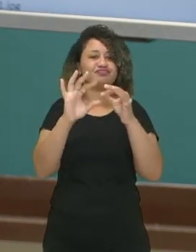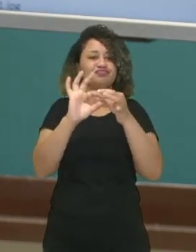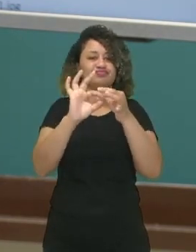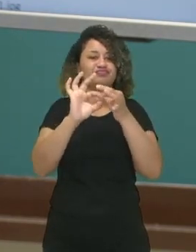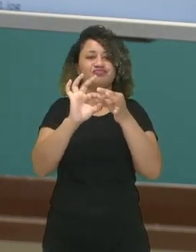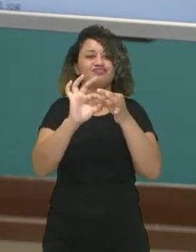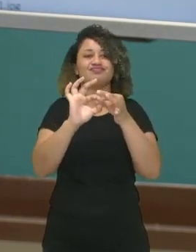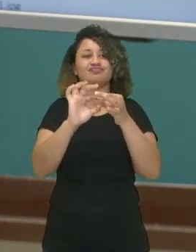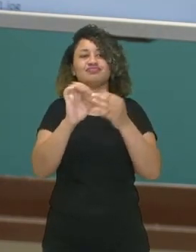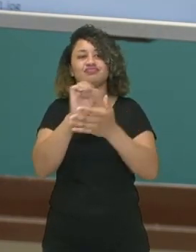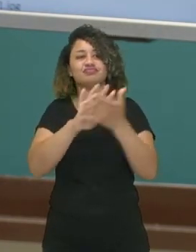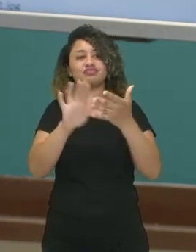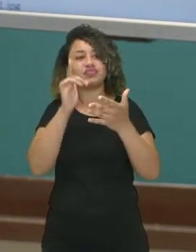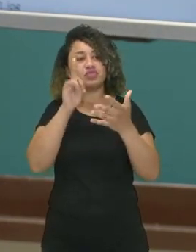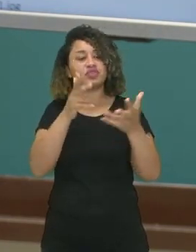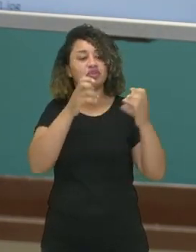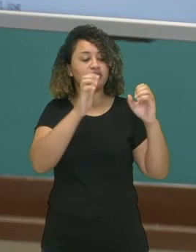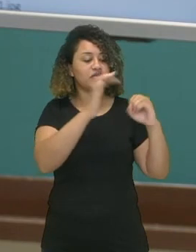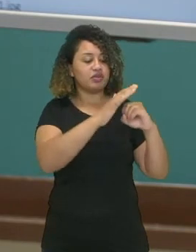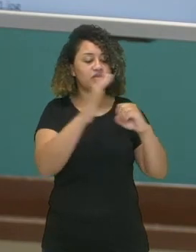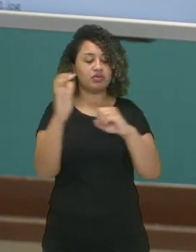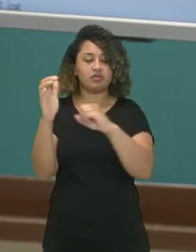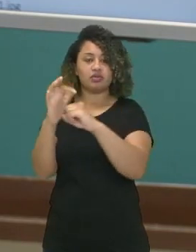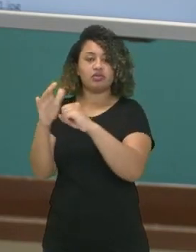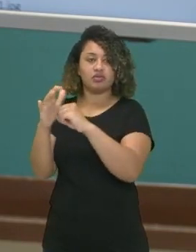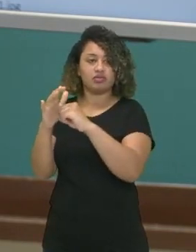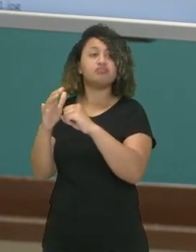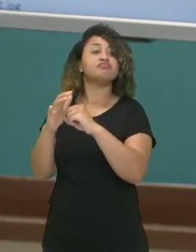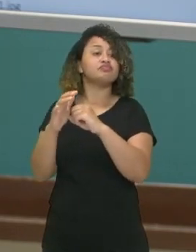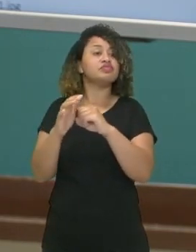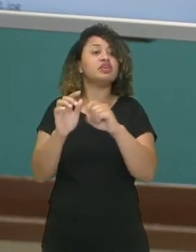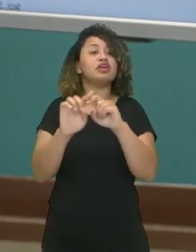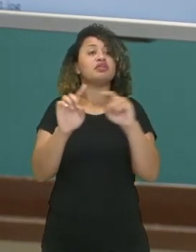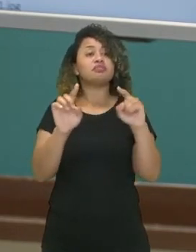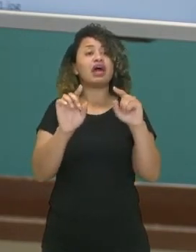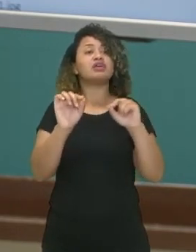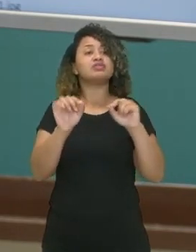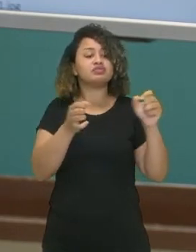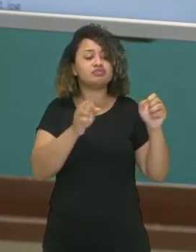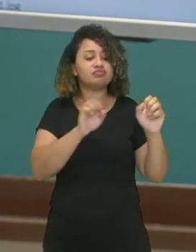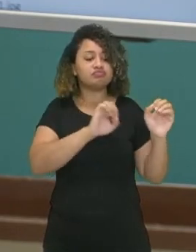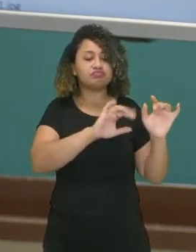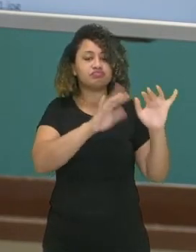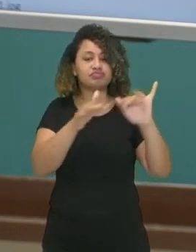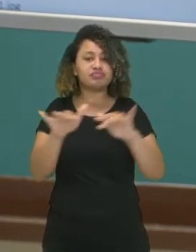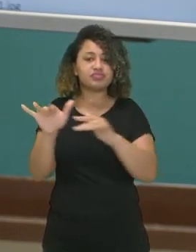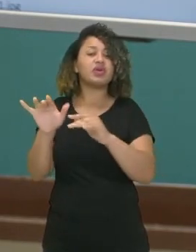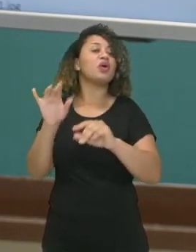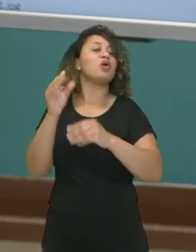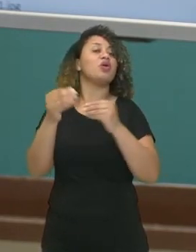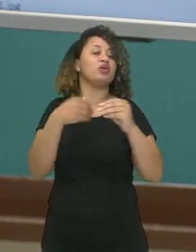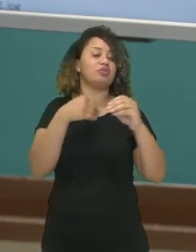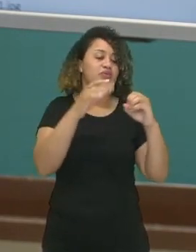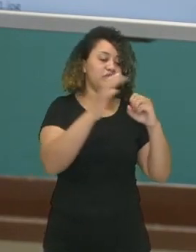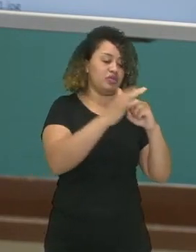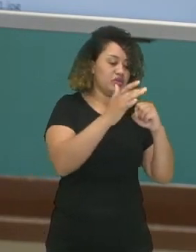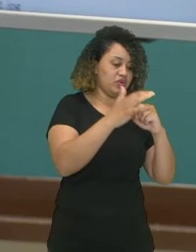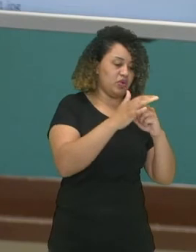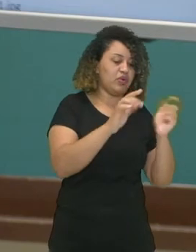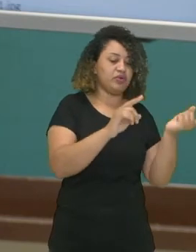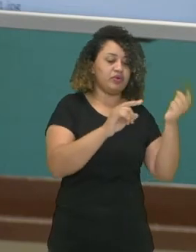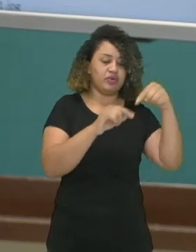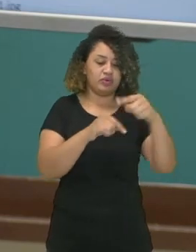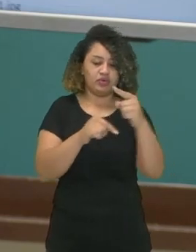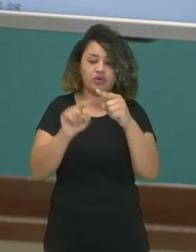nessa imagem, nós temos um neurônio na esquerda e outro na direita. O impulso nervoso vai do neurônio da esquerda